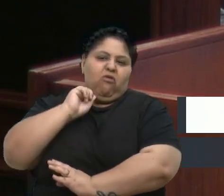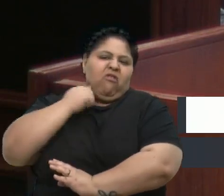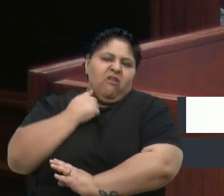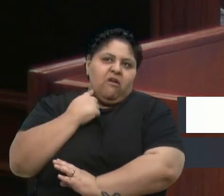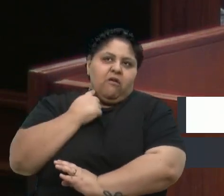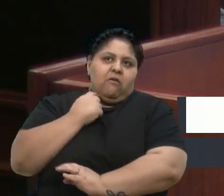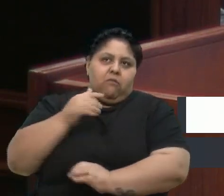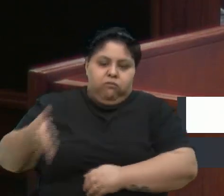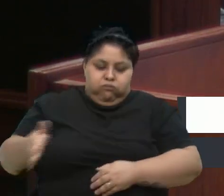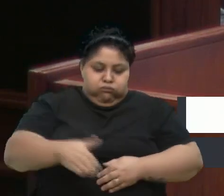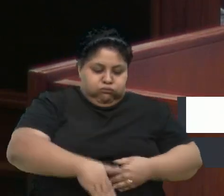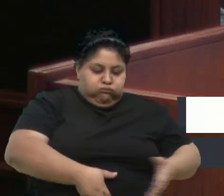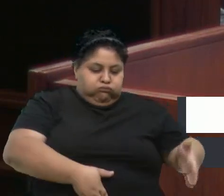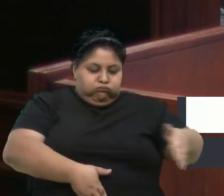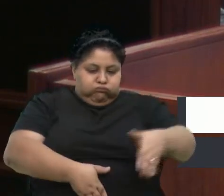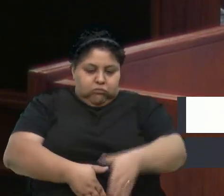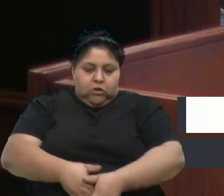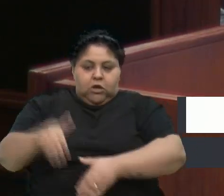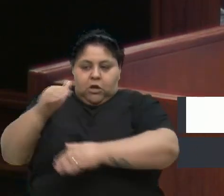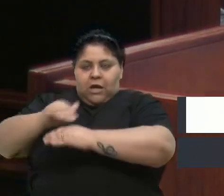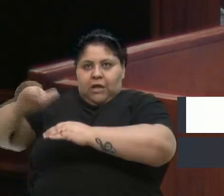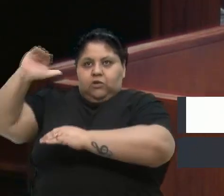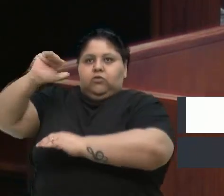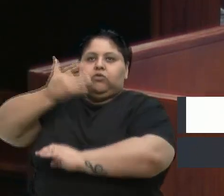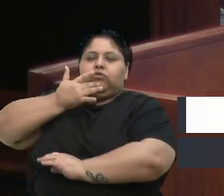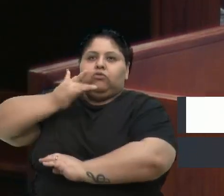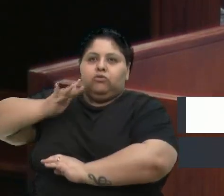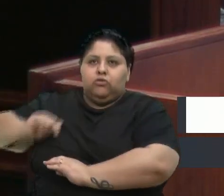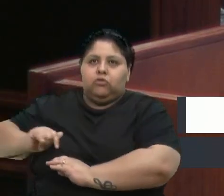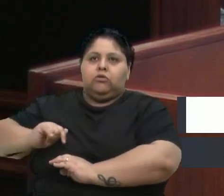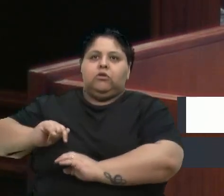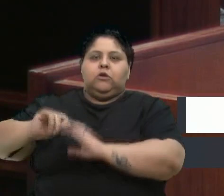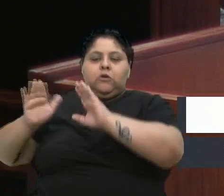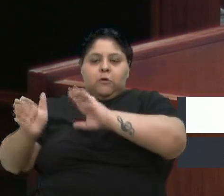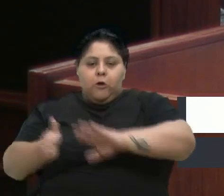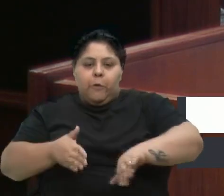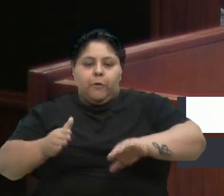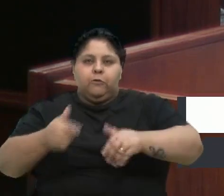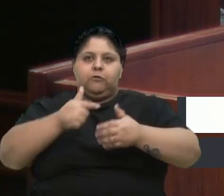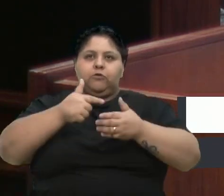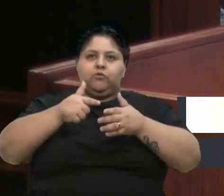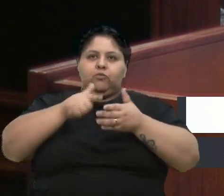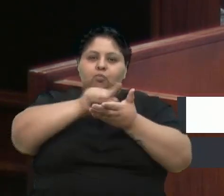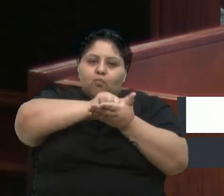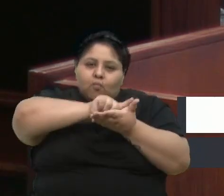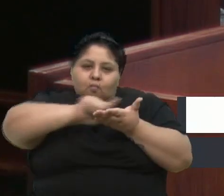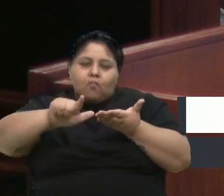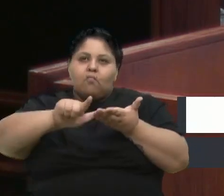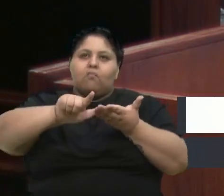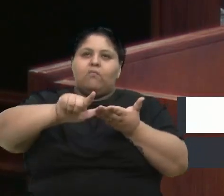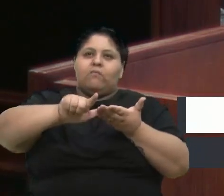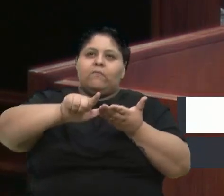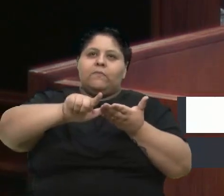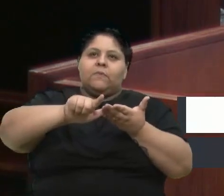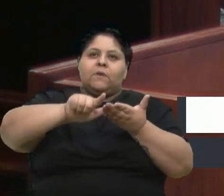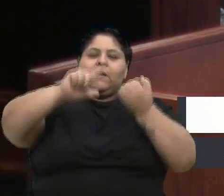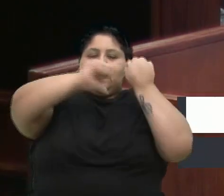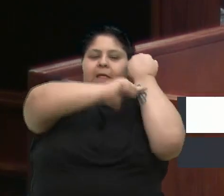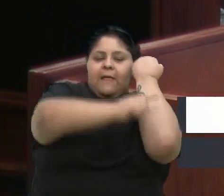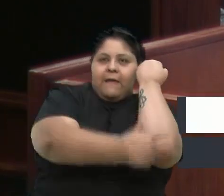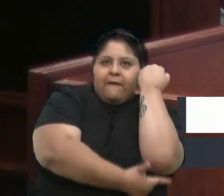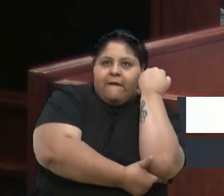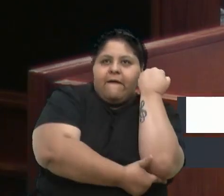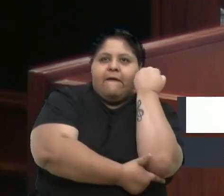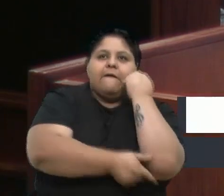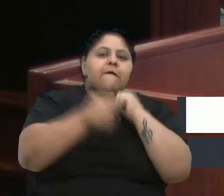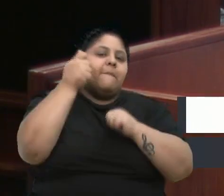fraldas descartáveis geriátricas infantis, produtos de higiene e limpeza, absorvente, lâminas